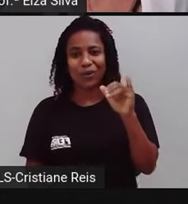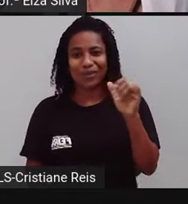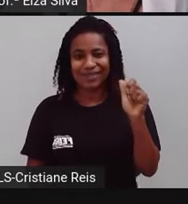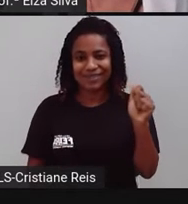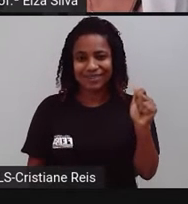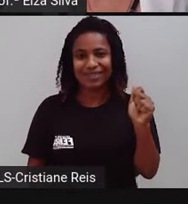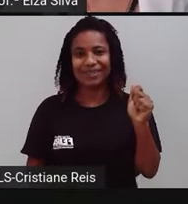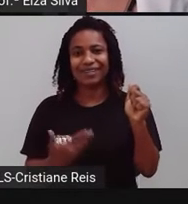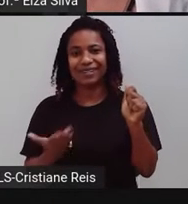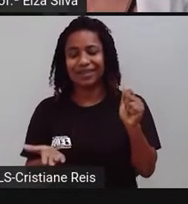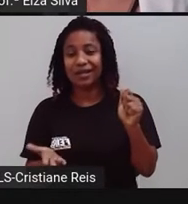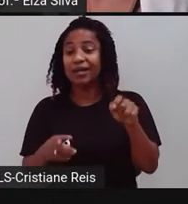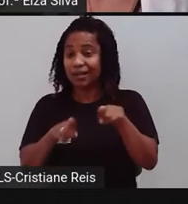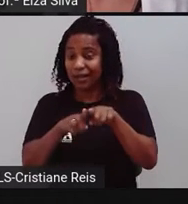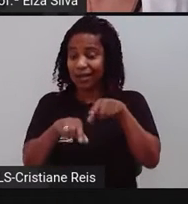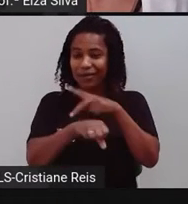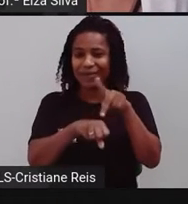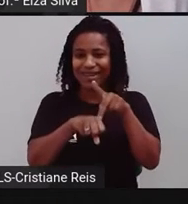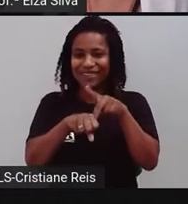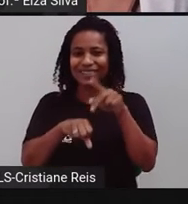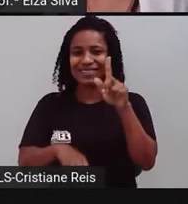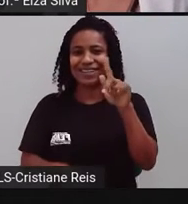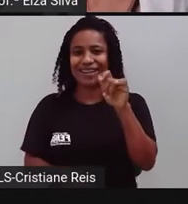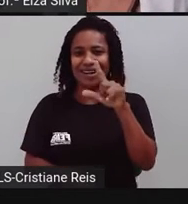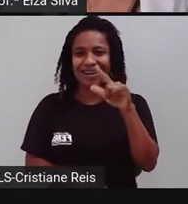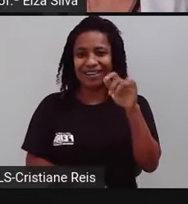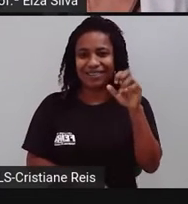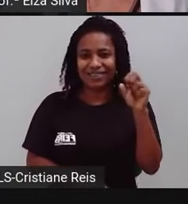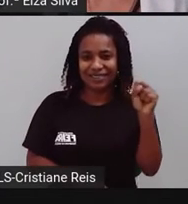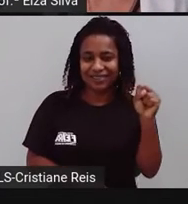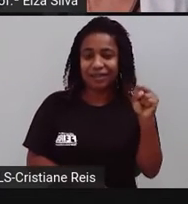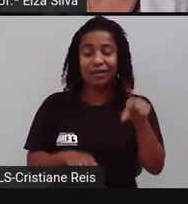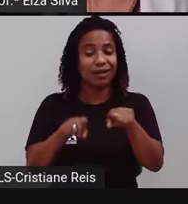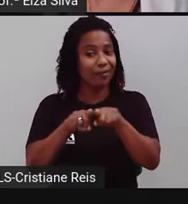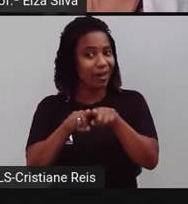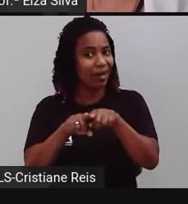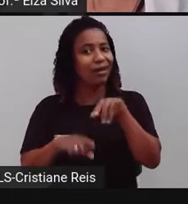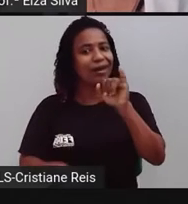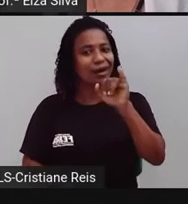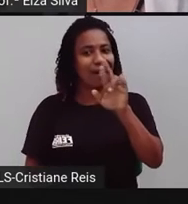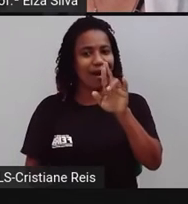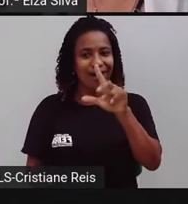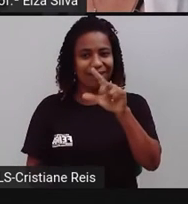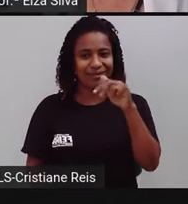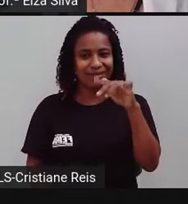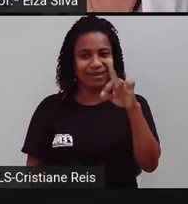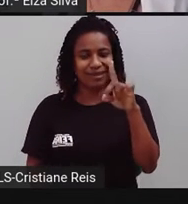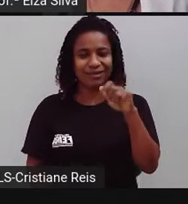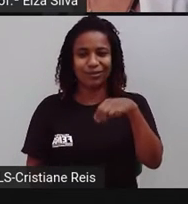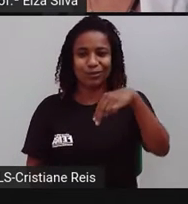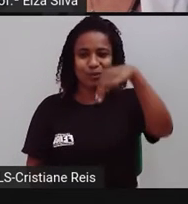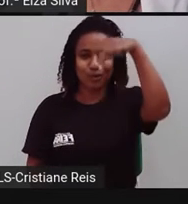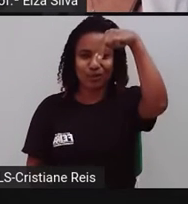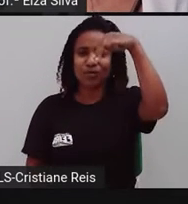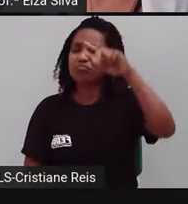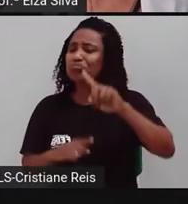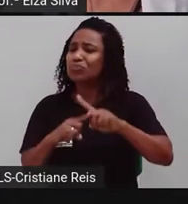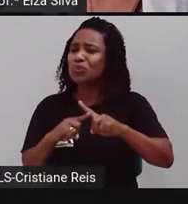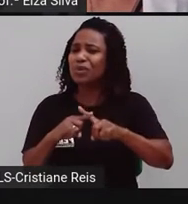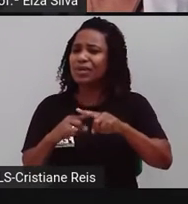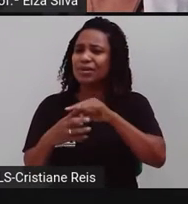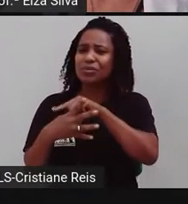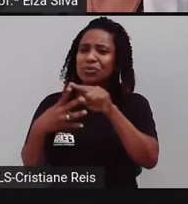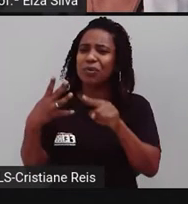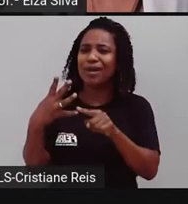Wales, o país de Gales, e North Island, a Irlanda do Norte. Por que que eu coloco o nome desses